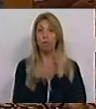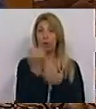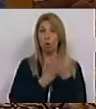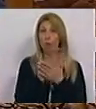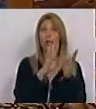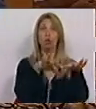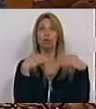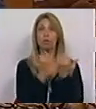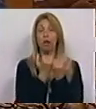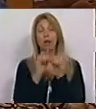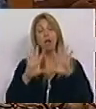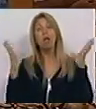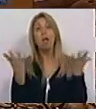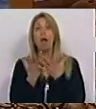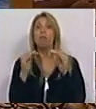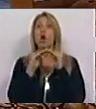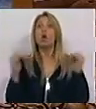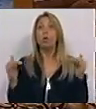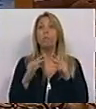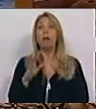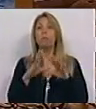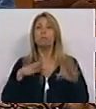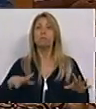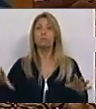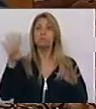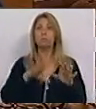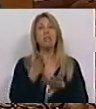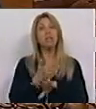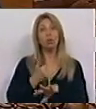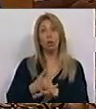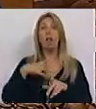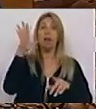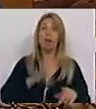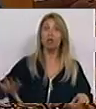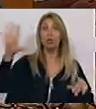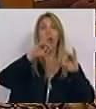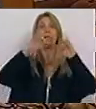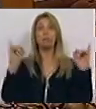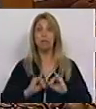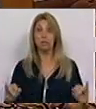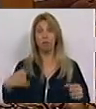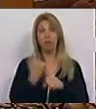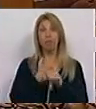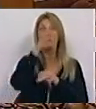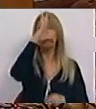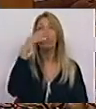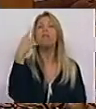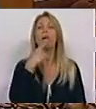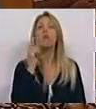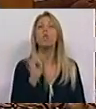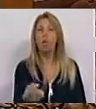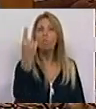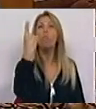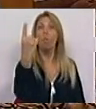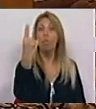ao nível global e ao nível setorial, no domínio nacional e no domínio internacional, a ação deste Governo tem um nome que a